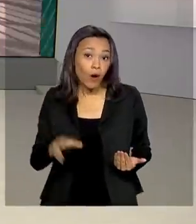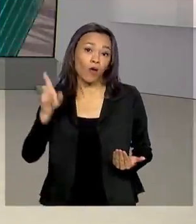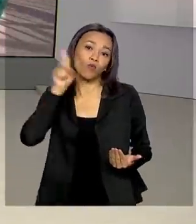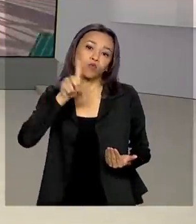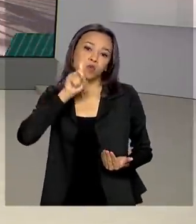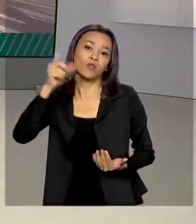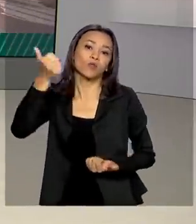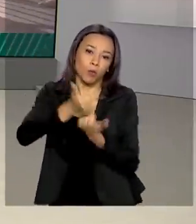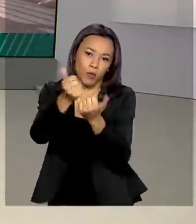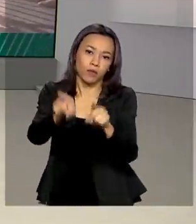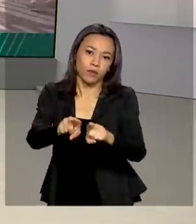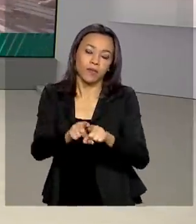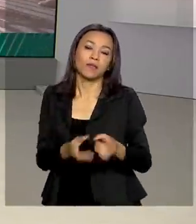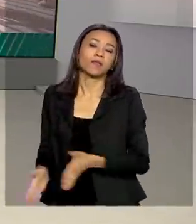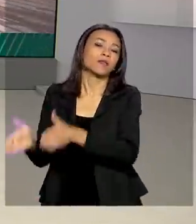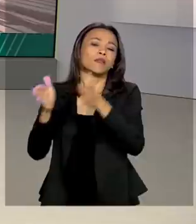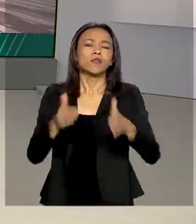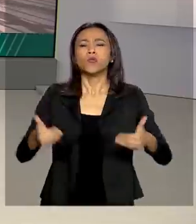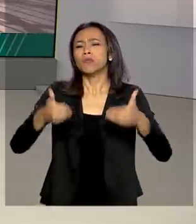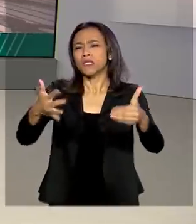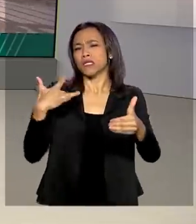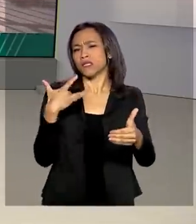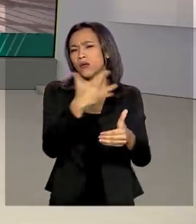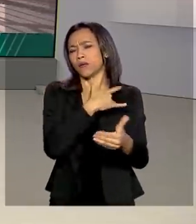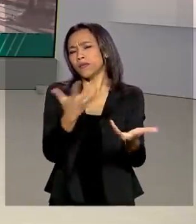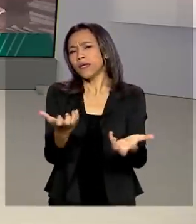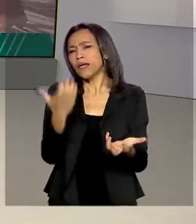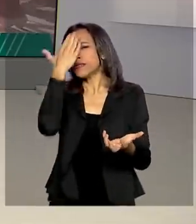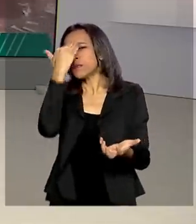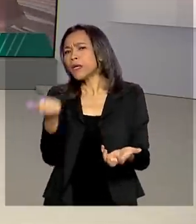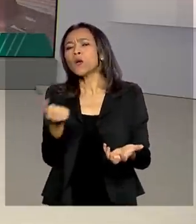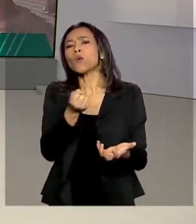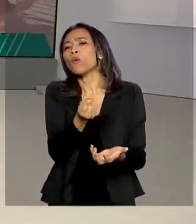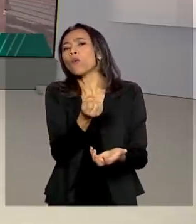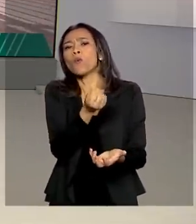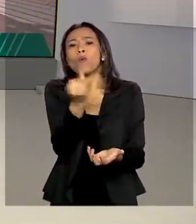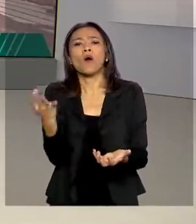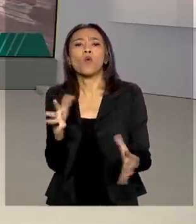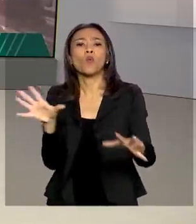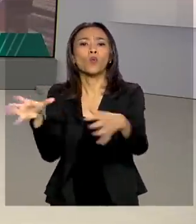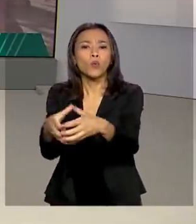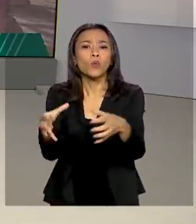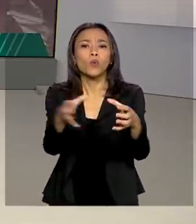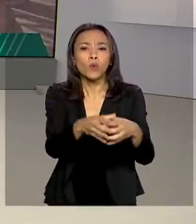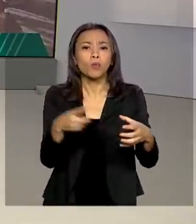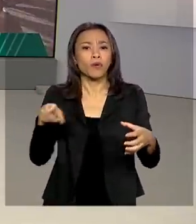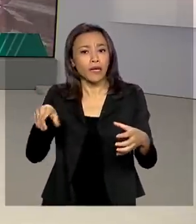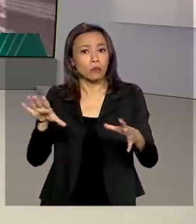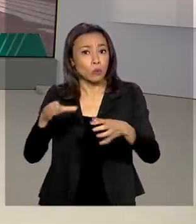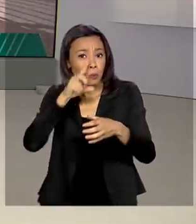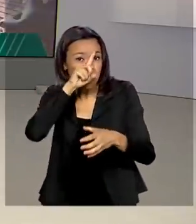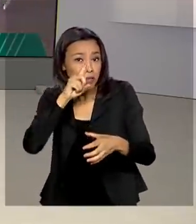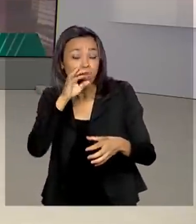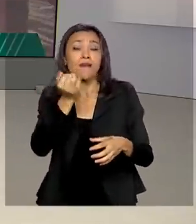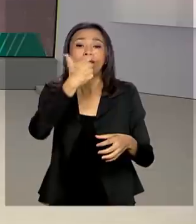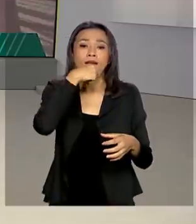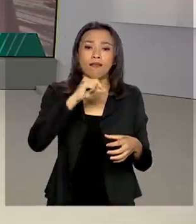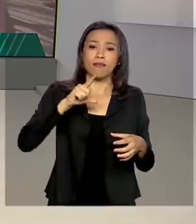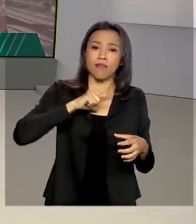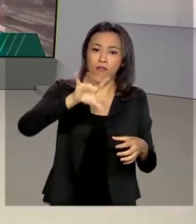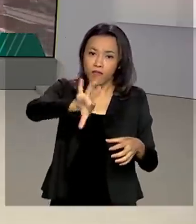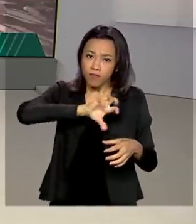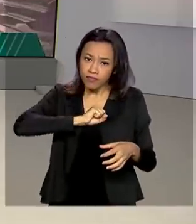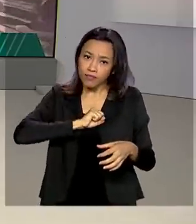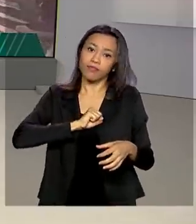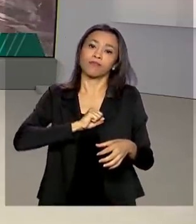O Ministério da Saúde quer saber qual parcela da população faz parte do grupo de risco, quem teve contato com infectados pelo